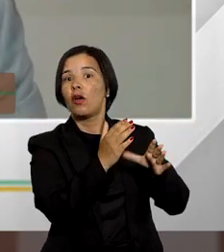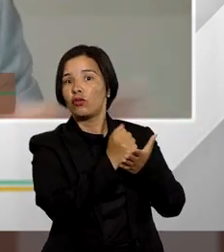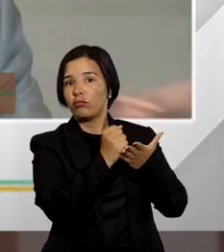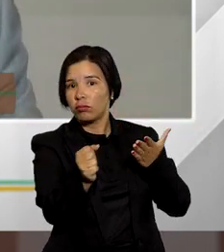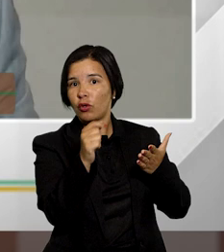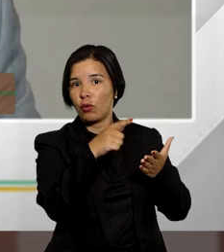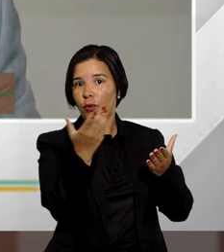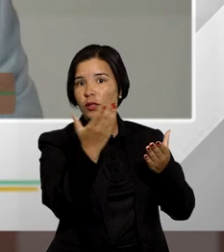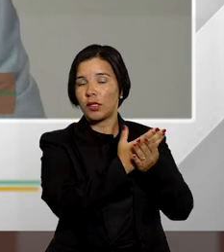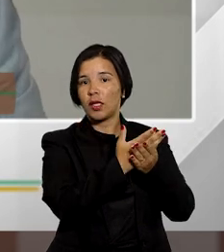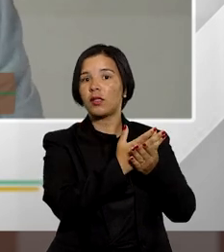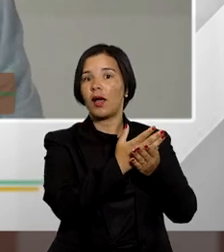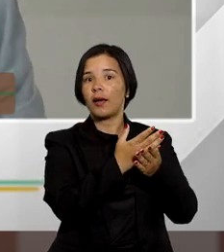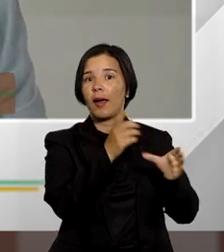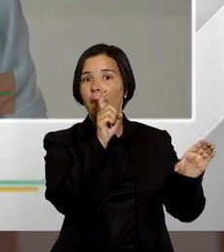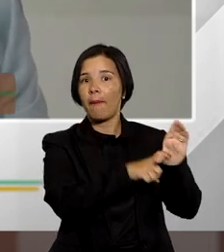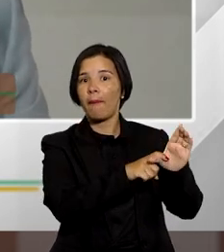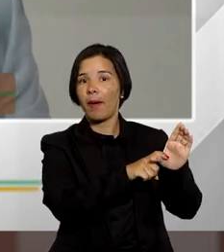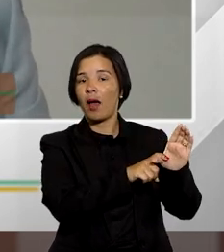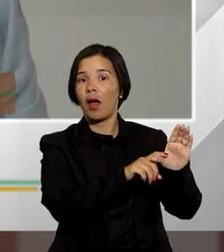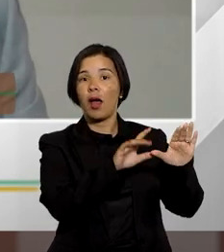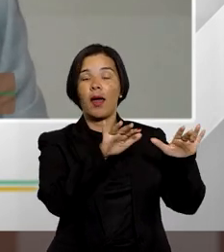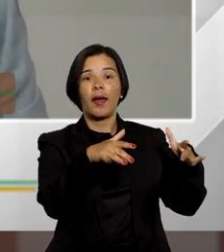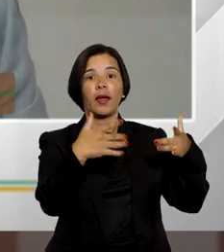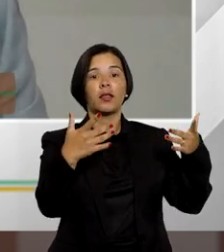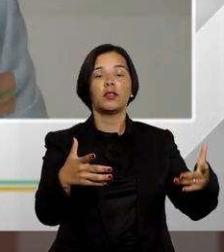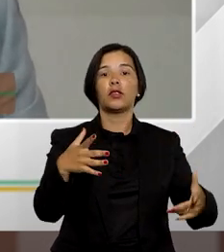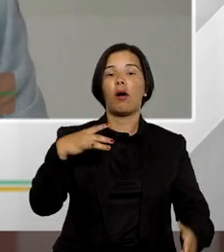o advogado da parte contrária daquela dívida entendia